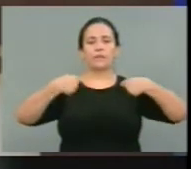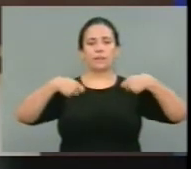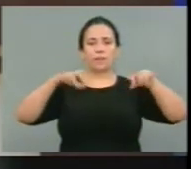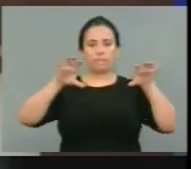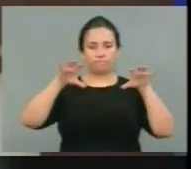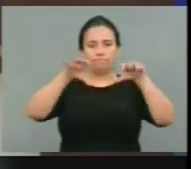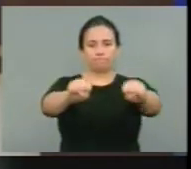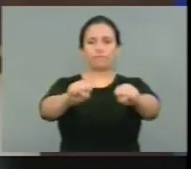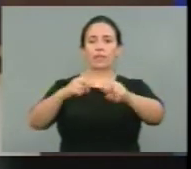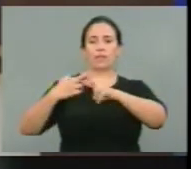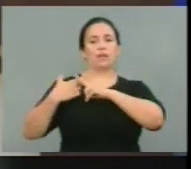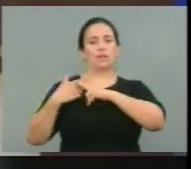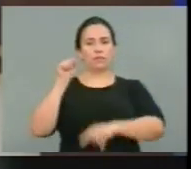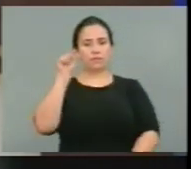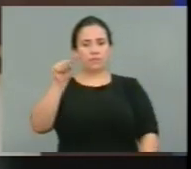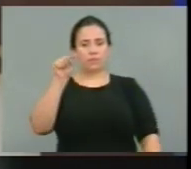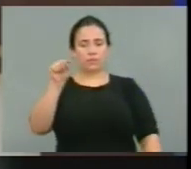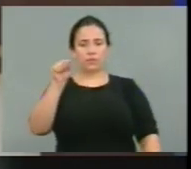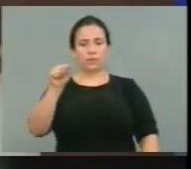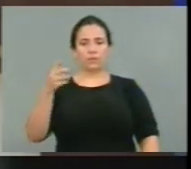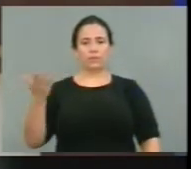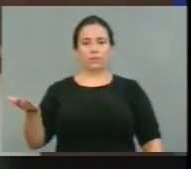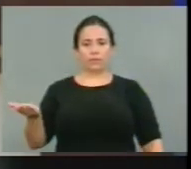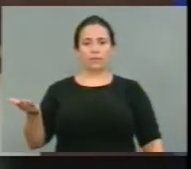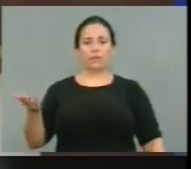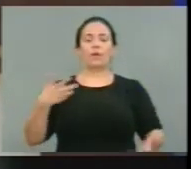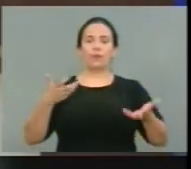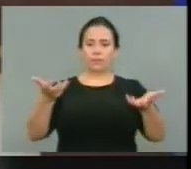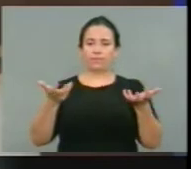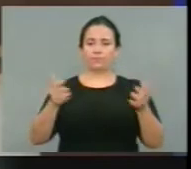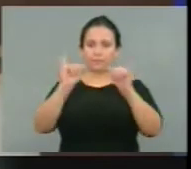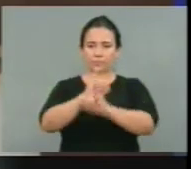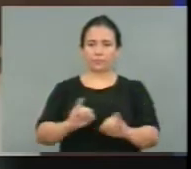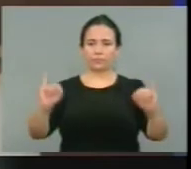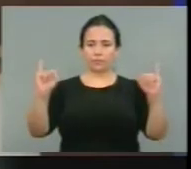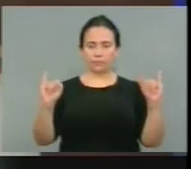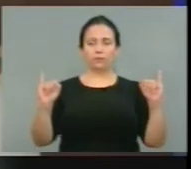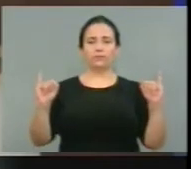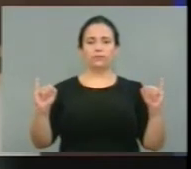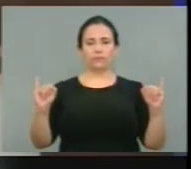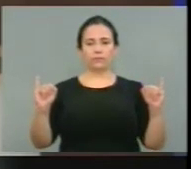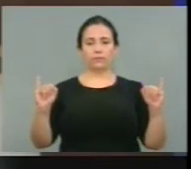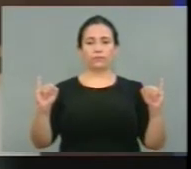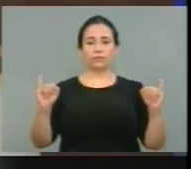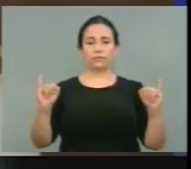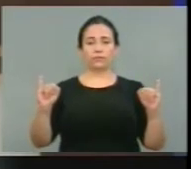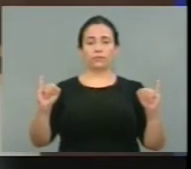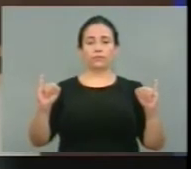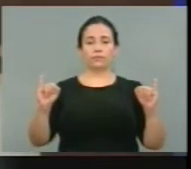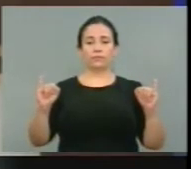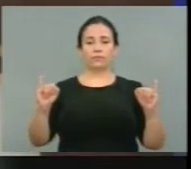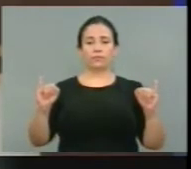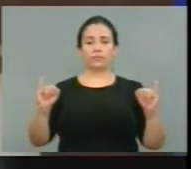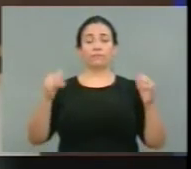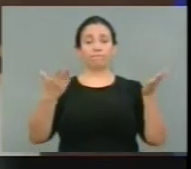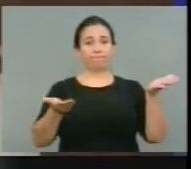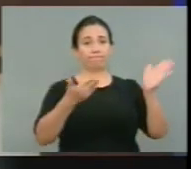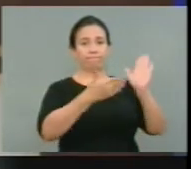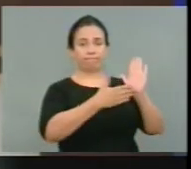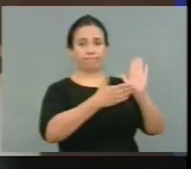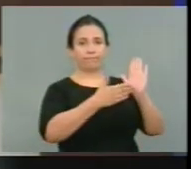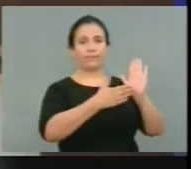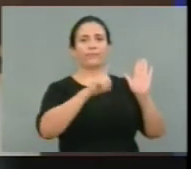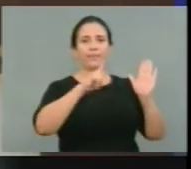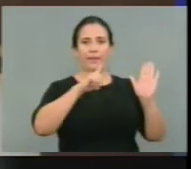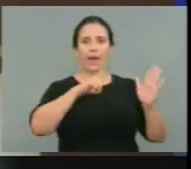responsabilizados. Portanto, eu queria dizer que diante dessa série